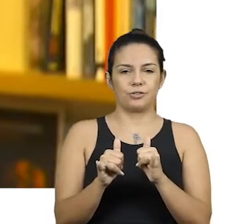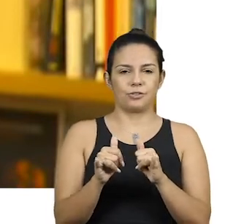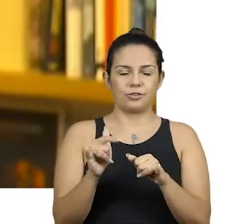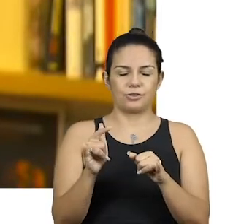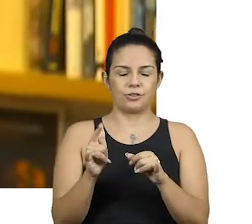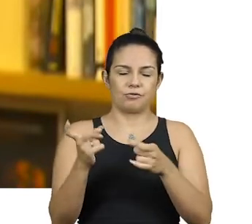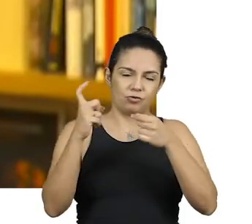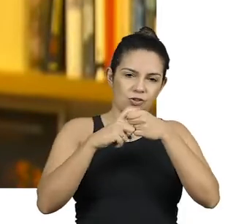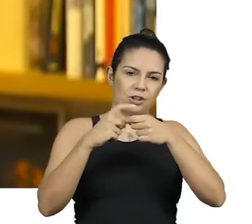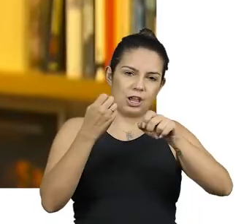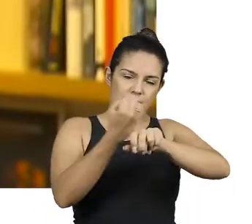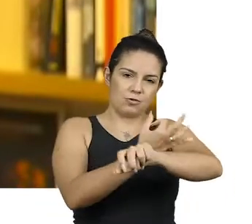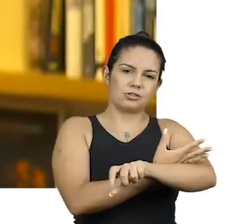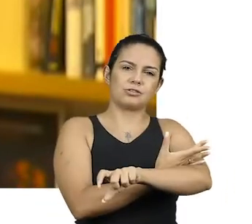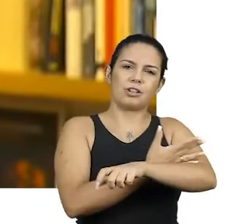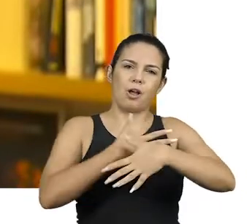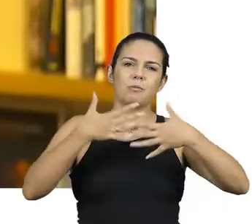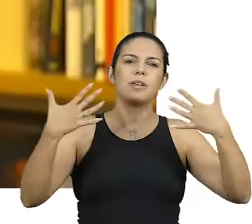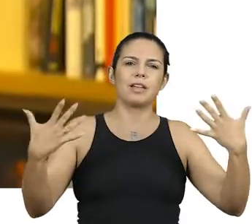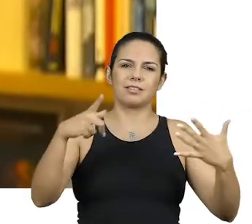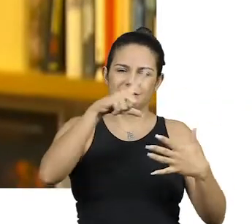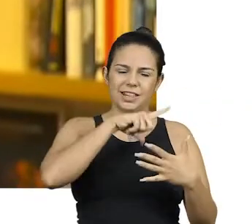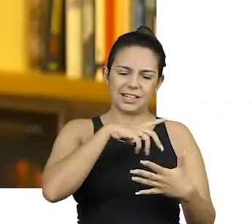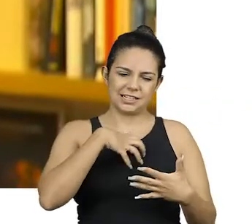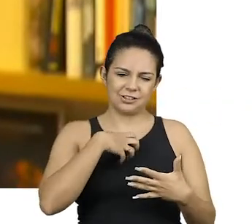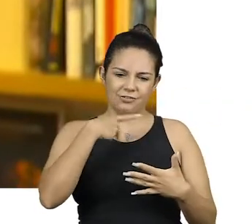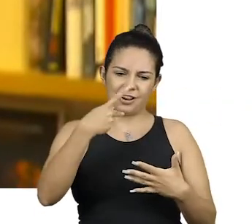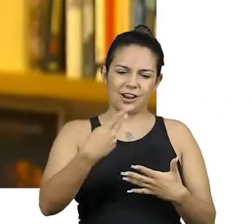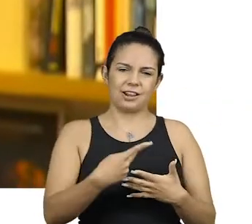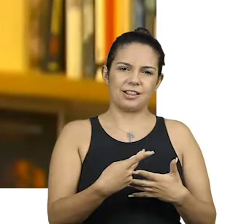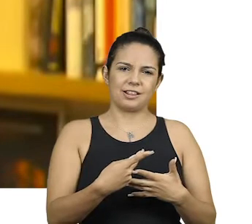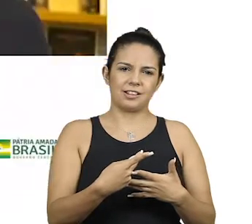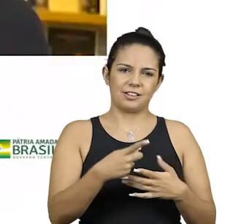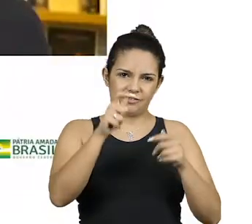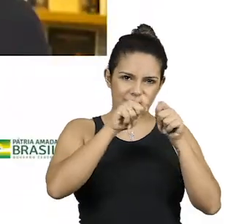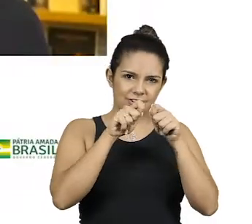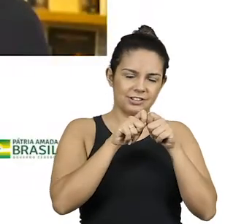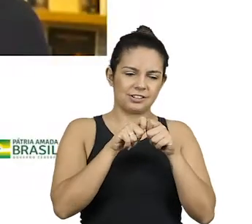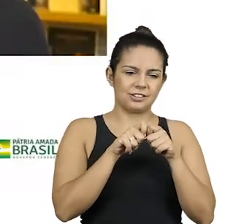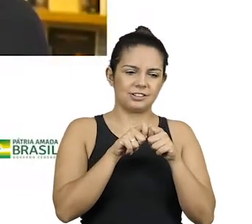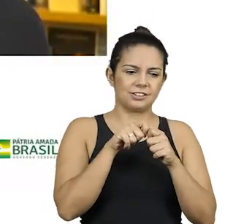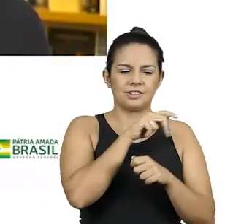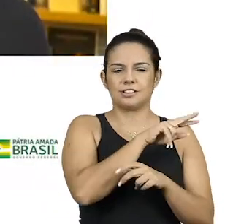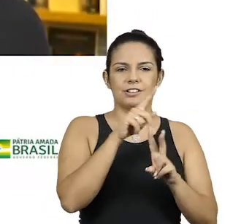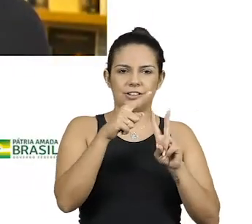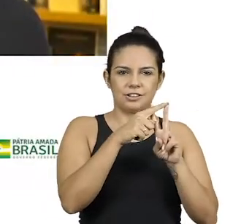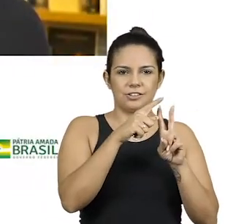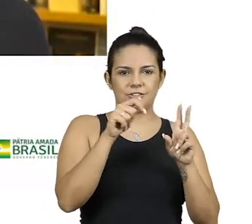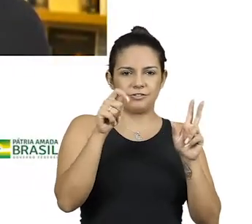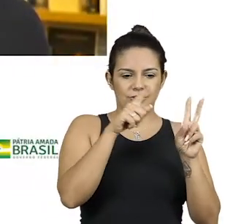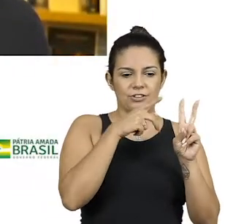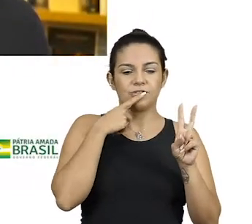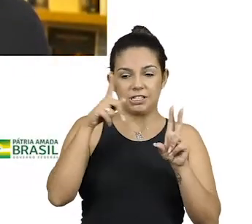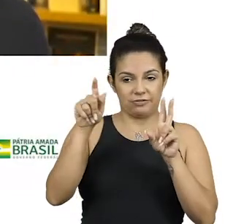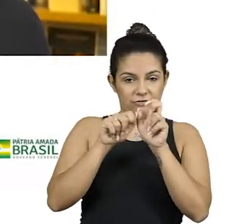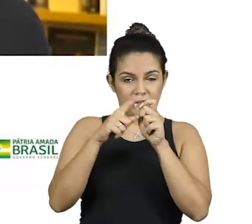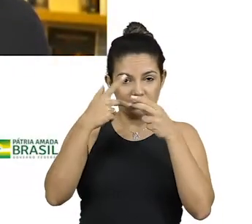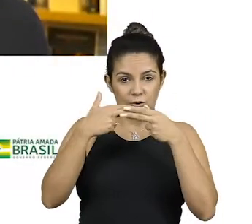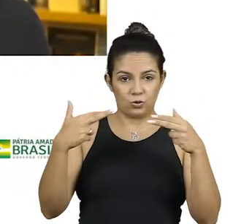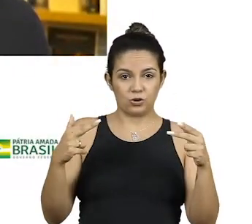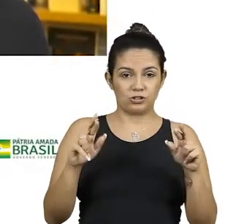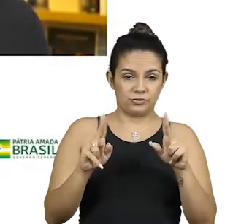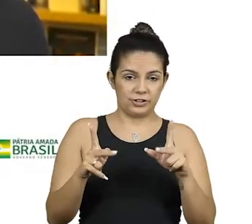aumenta. Não sei se você tem sentido isso. Você está fazendo isso e deve ter percebido. faz uma coisa muito diferente, Bial. Sempre fez, isso é uma